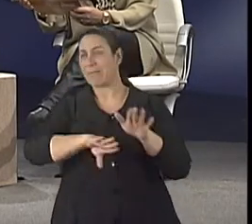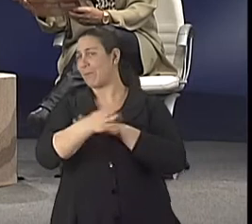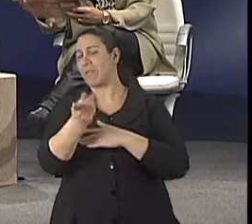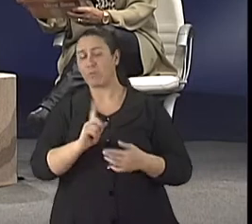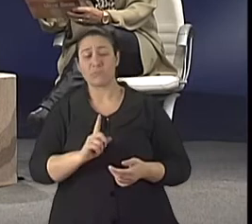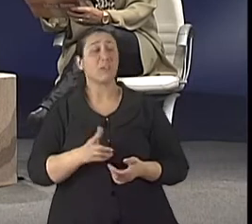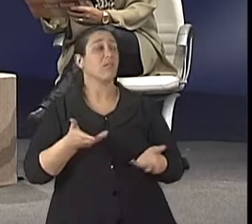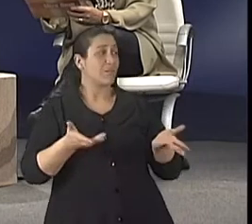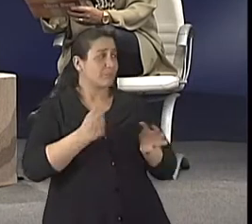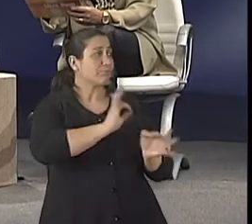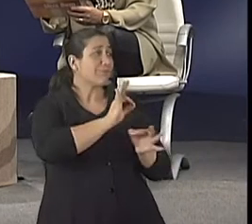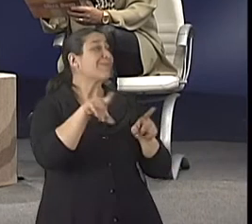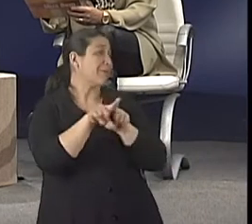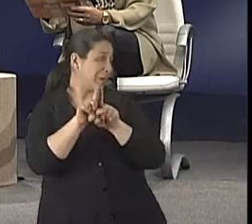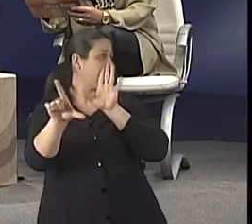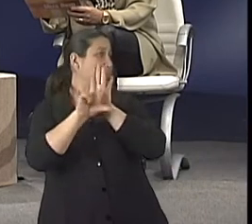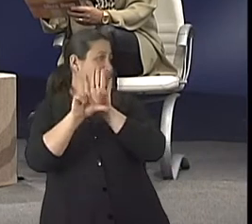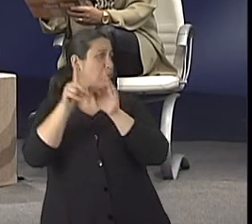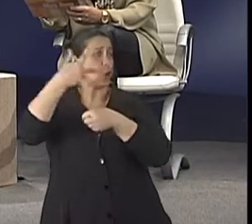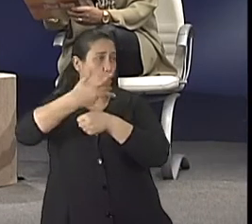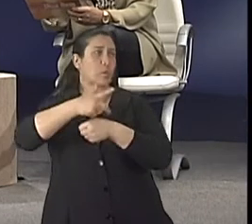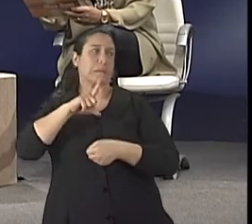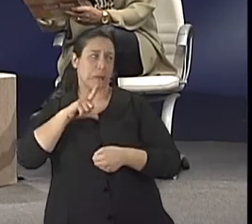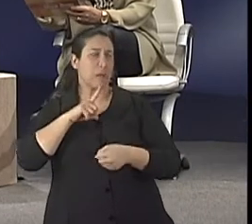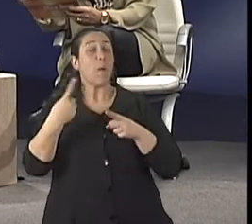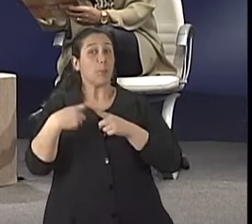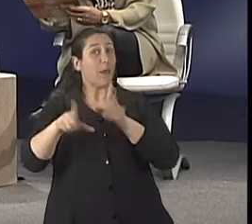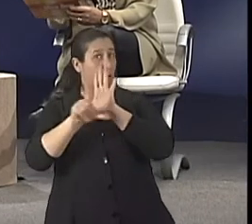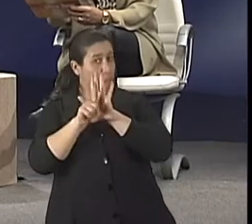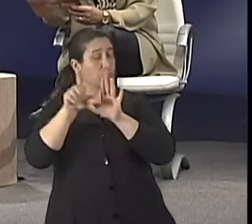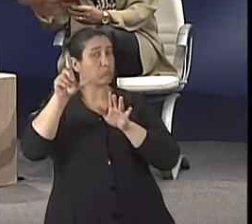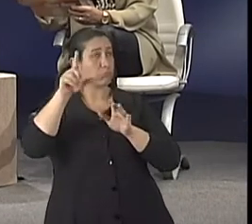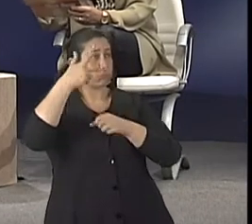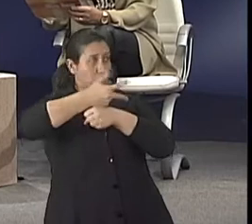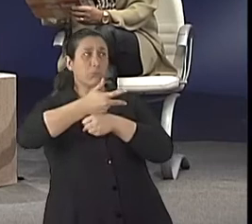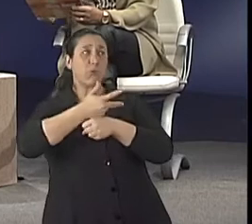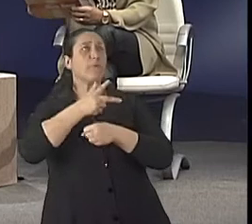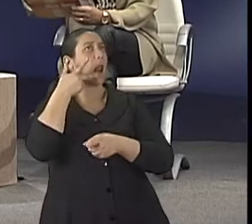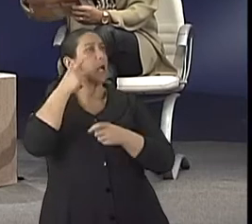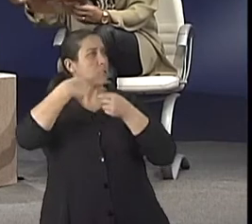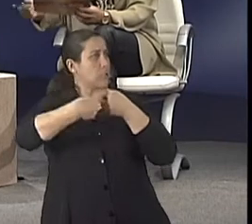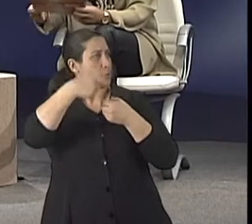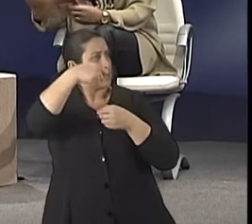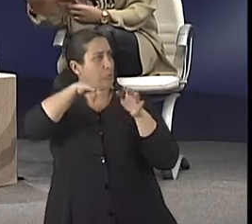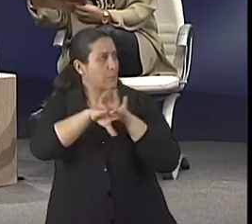vezes é em função da legislação do idoso. Que agora a legislação também, as cidades têm que ser adaptadas, todas as calçadas têm que ter entrada